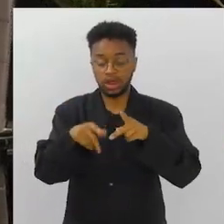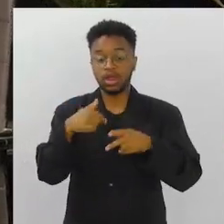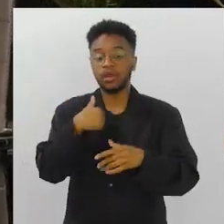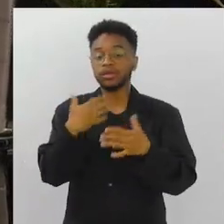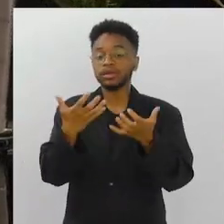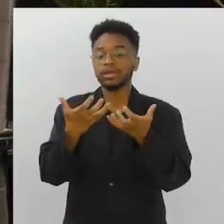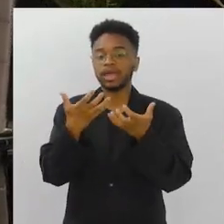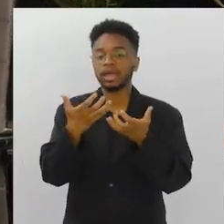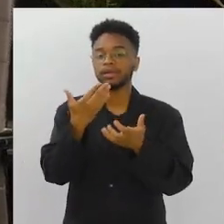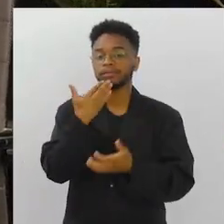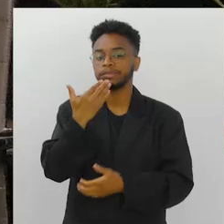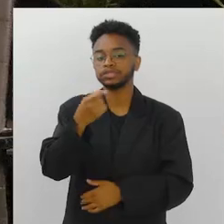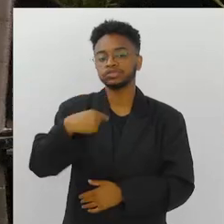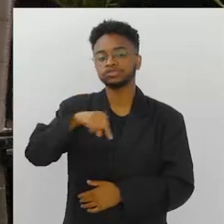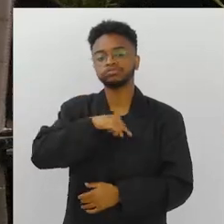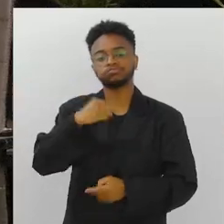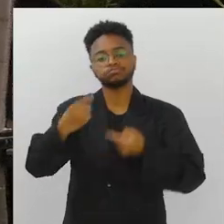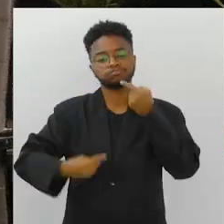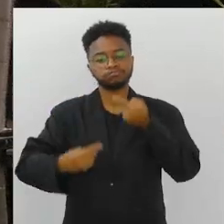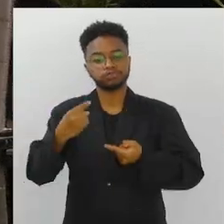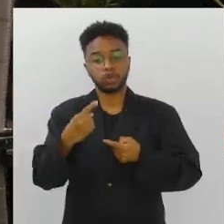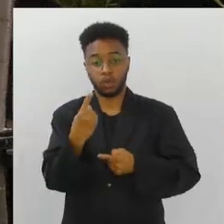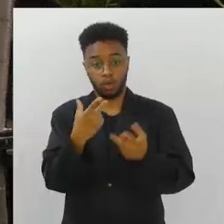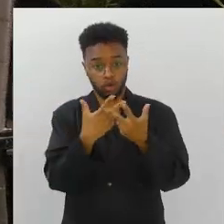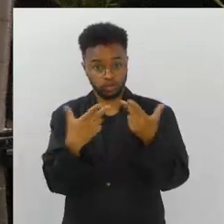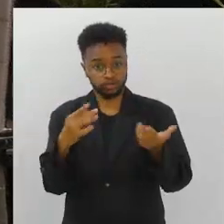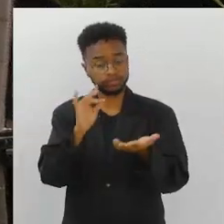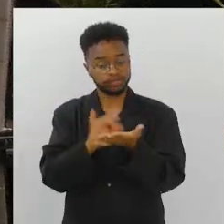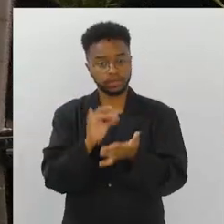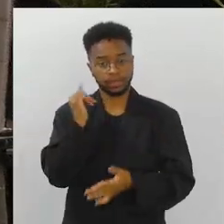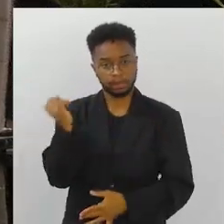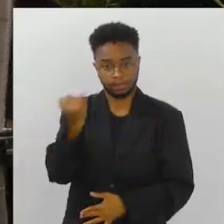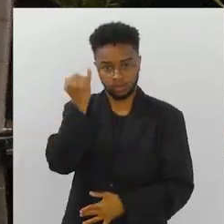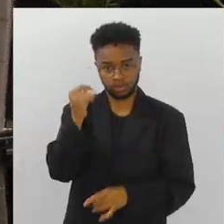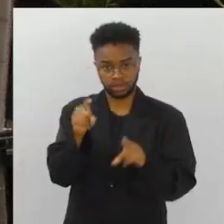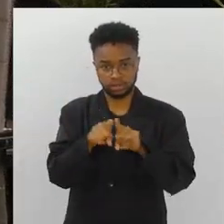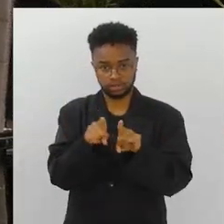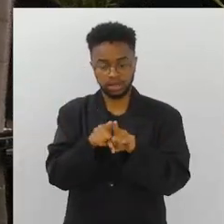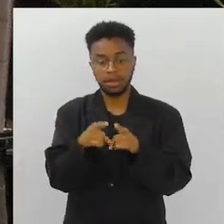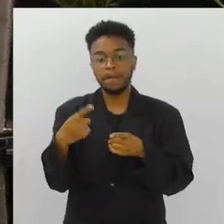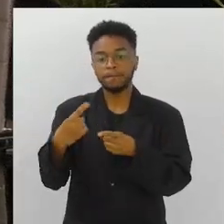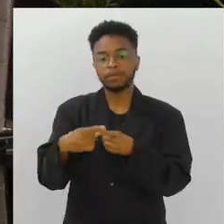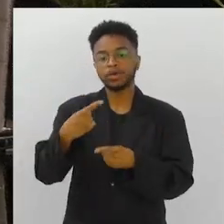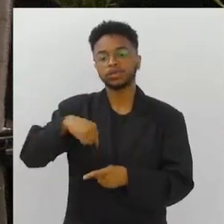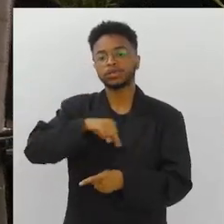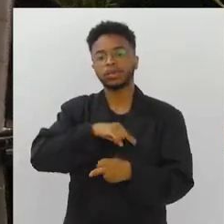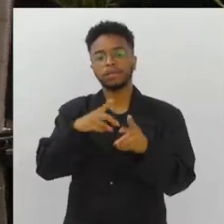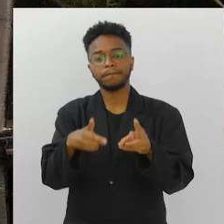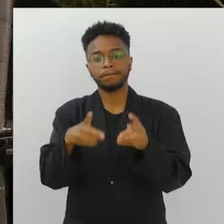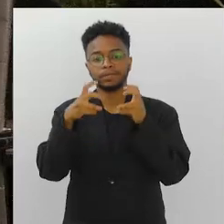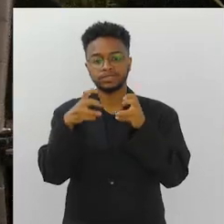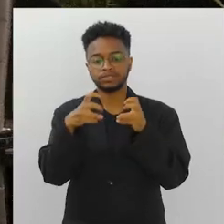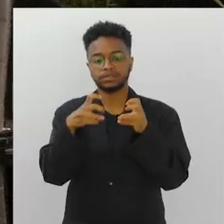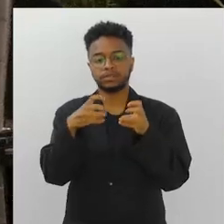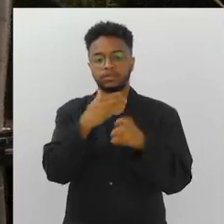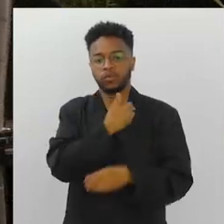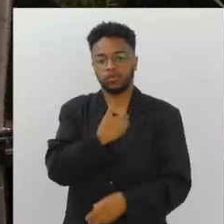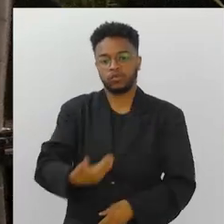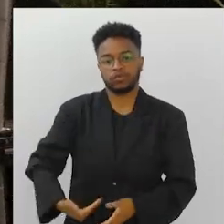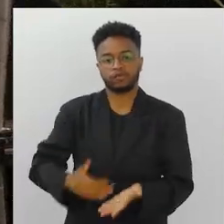Márcio, que a gente falasse sobre um ponto também que é muito significativo. A gente vê os governos de